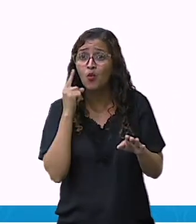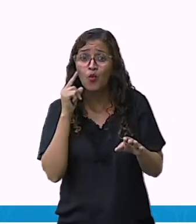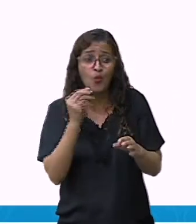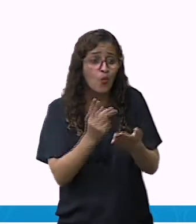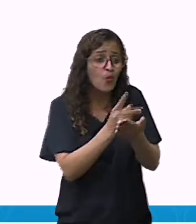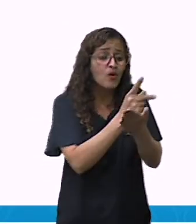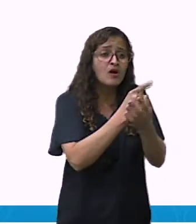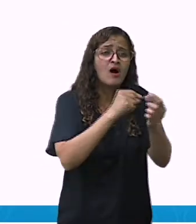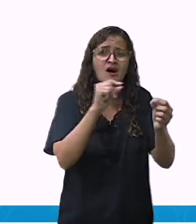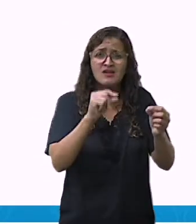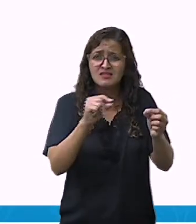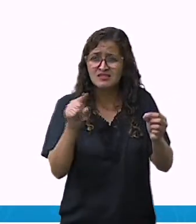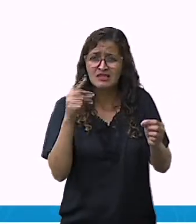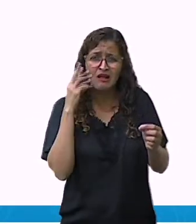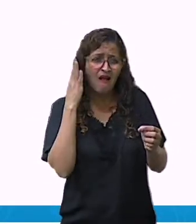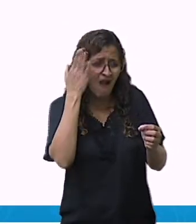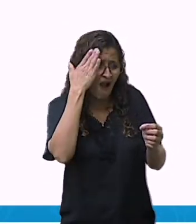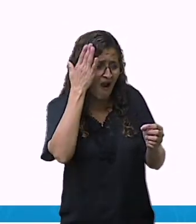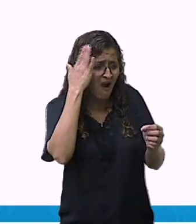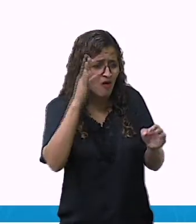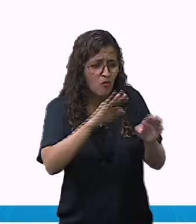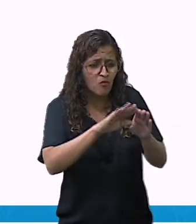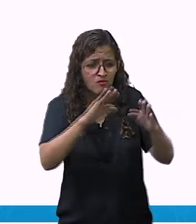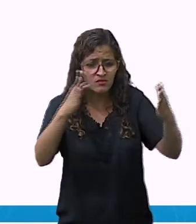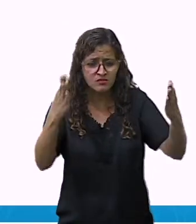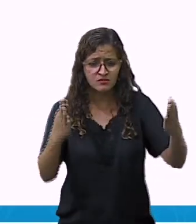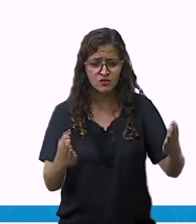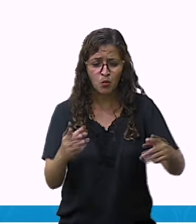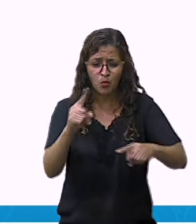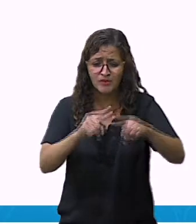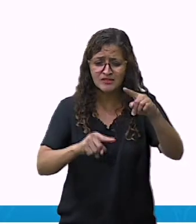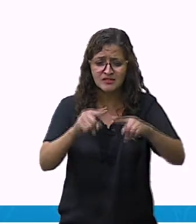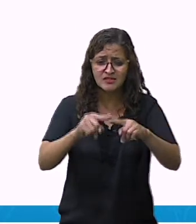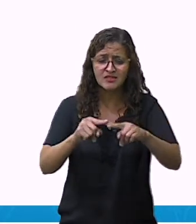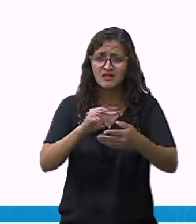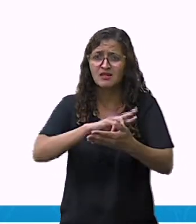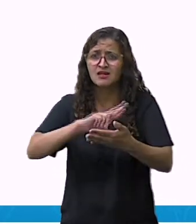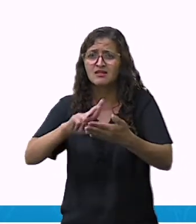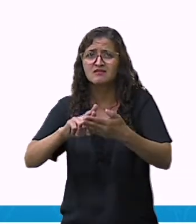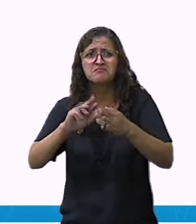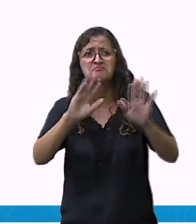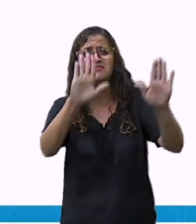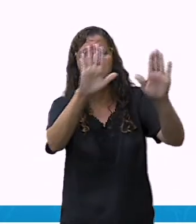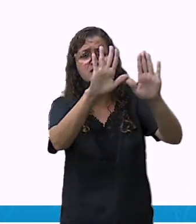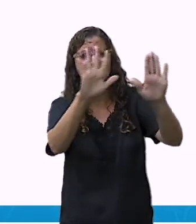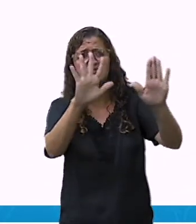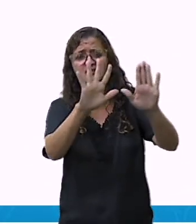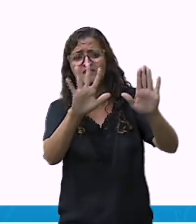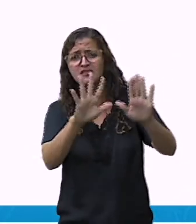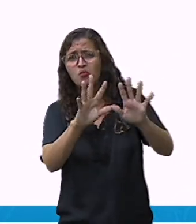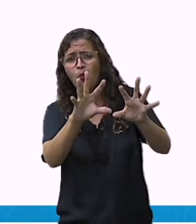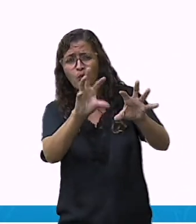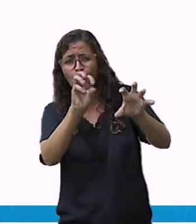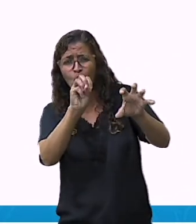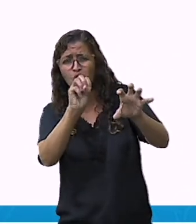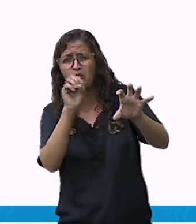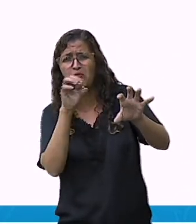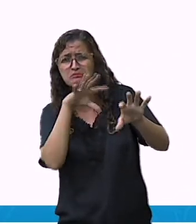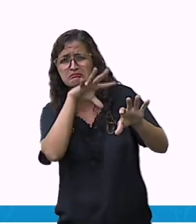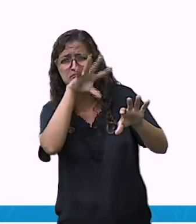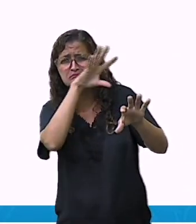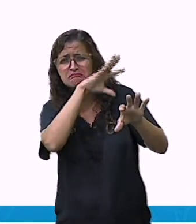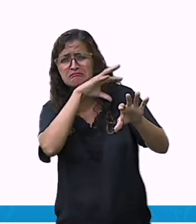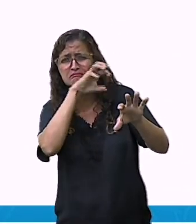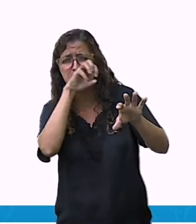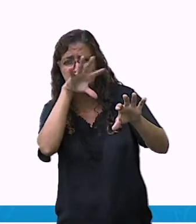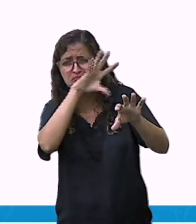começam a mofar. As paredes também começam a mofar e a casa fica com um cheiro